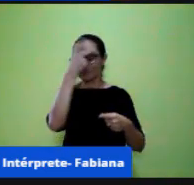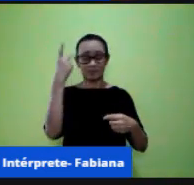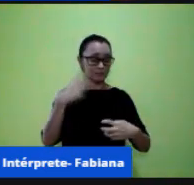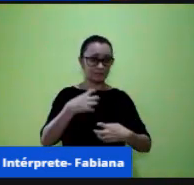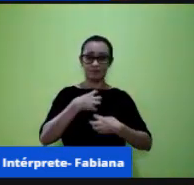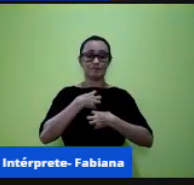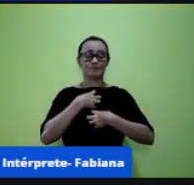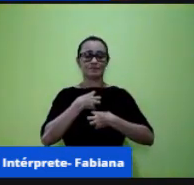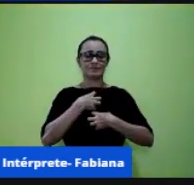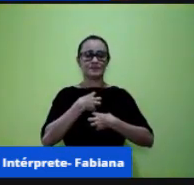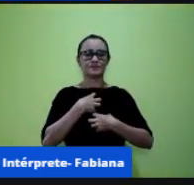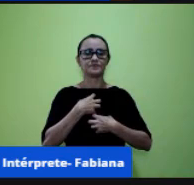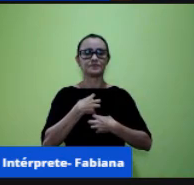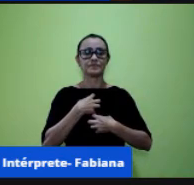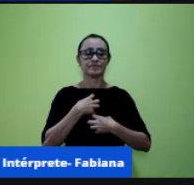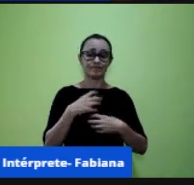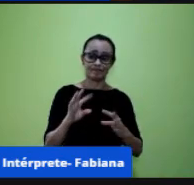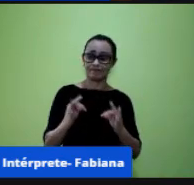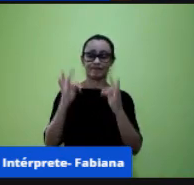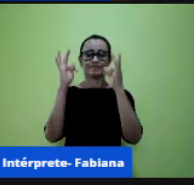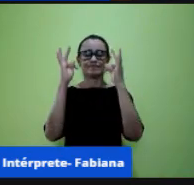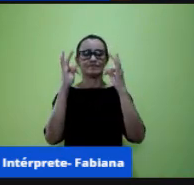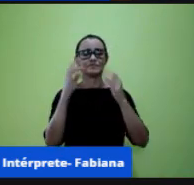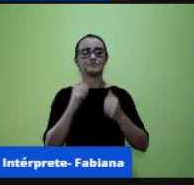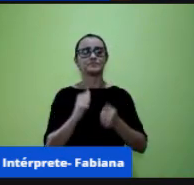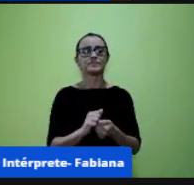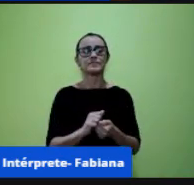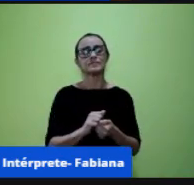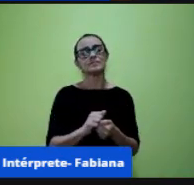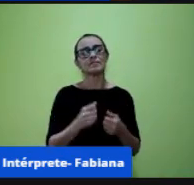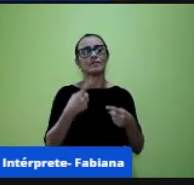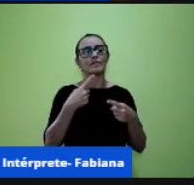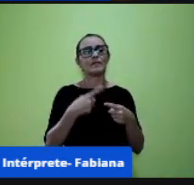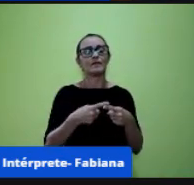TICs né de nós educadores porque